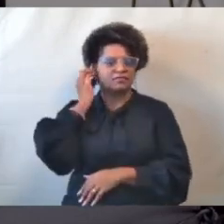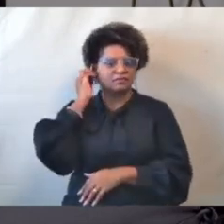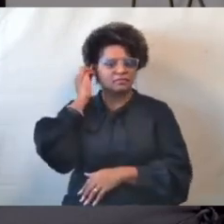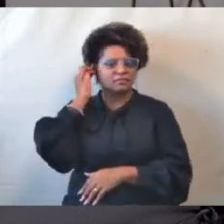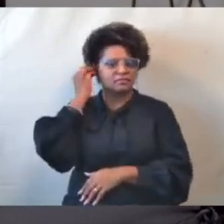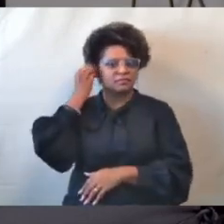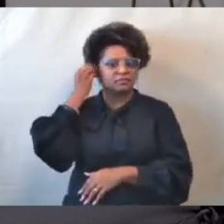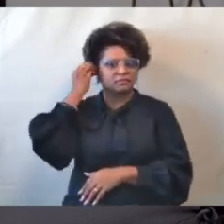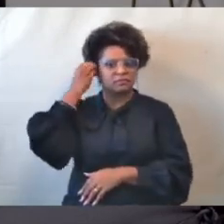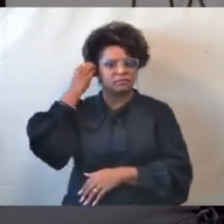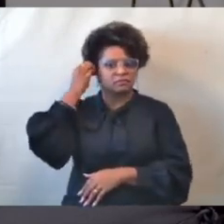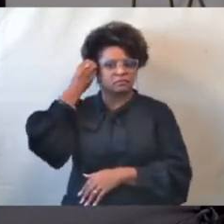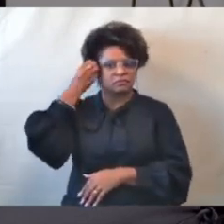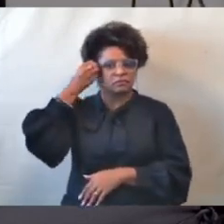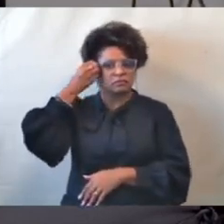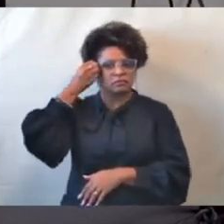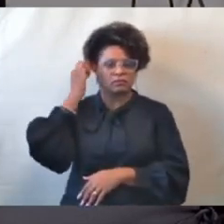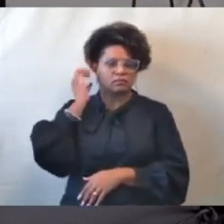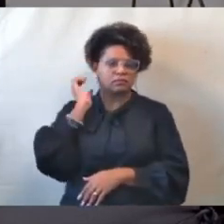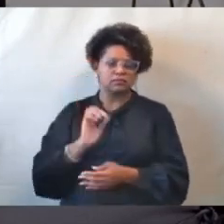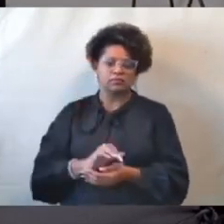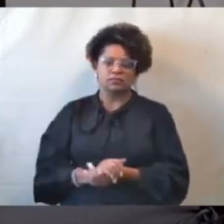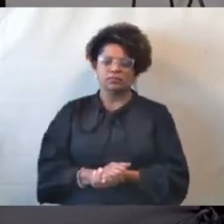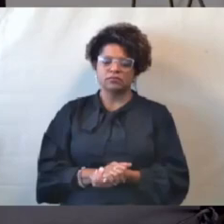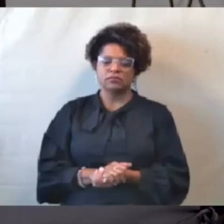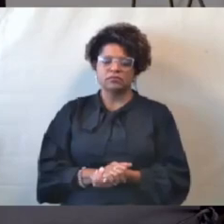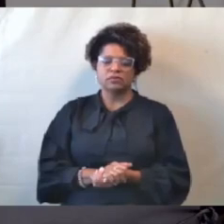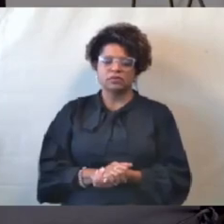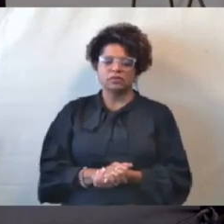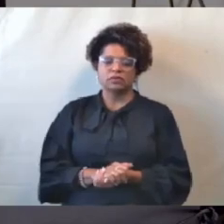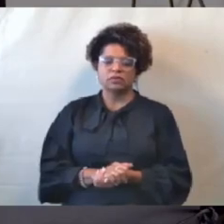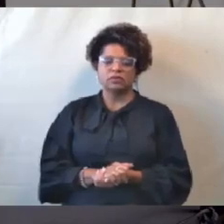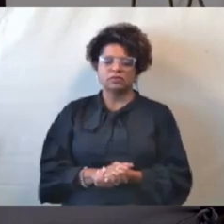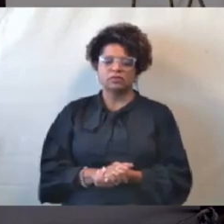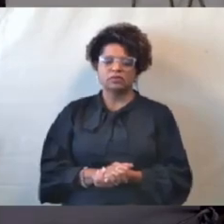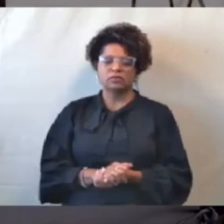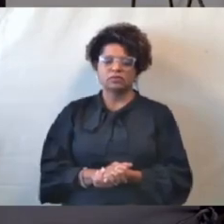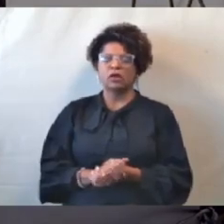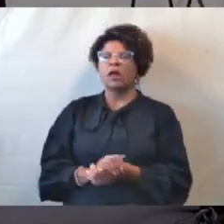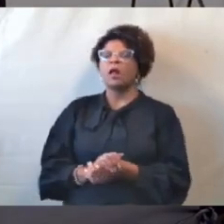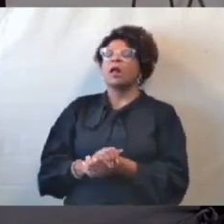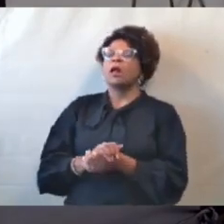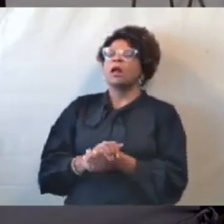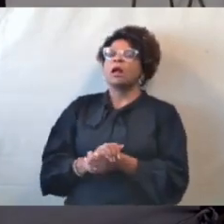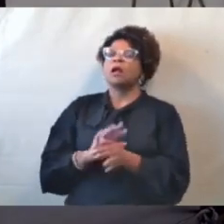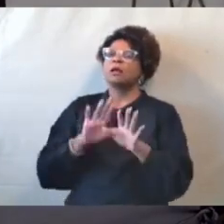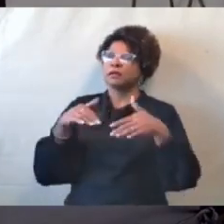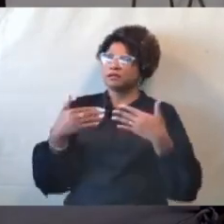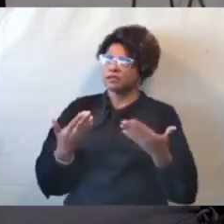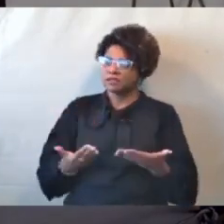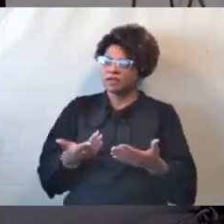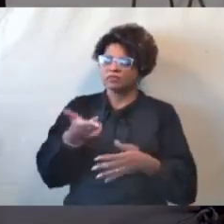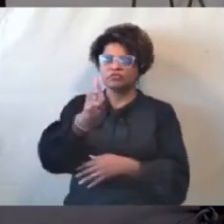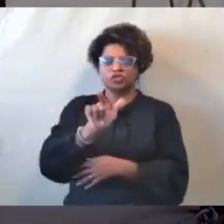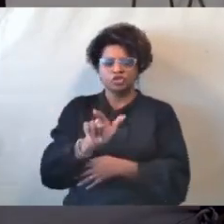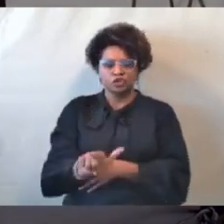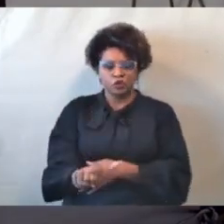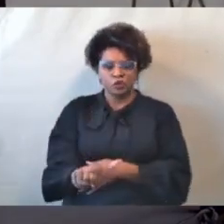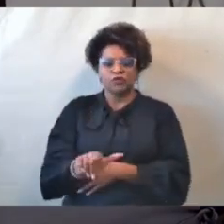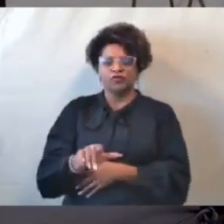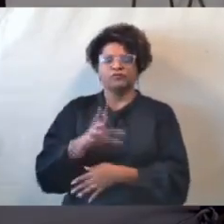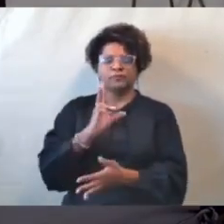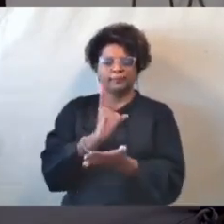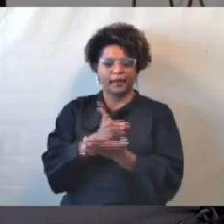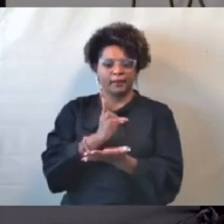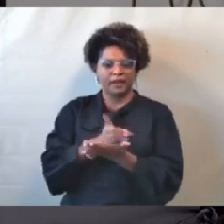Eu faço registro que o investigado utiliza-se da faculdade de permanecer